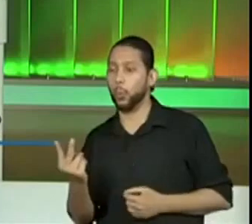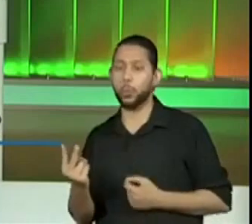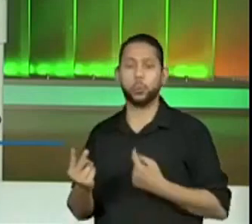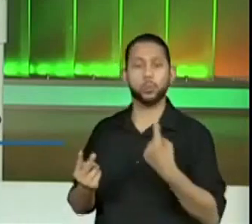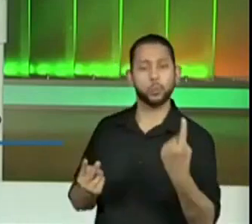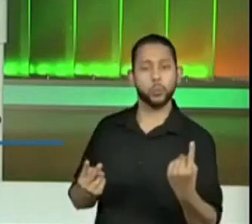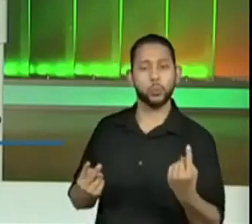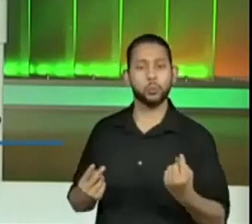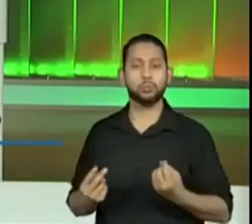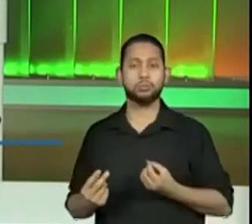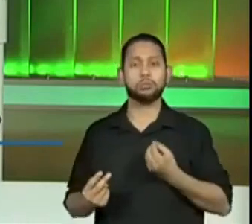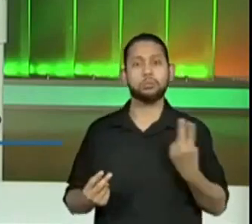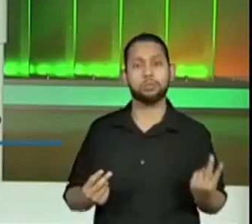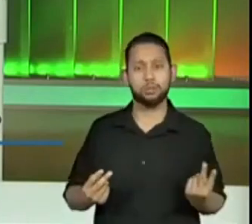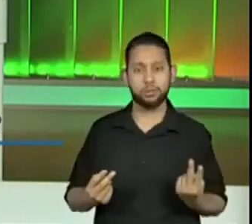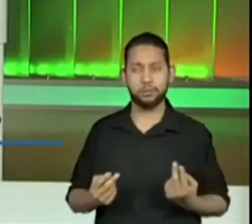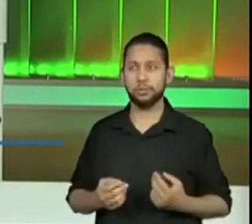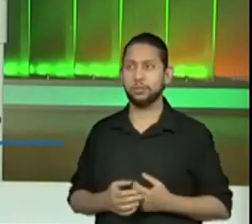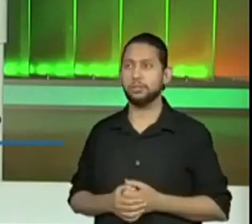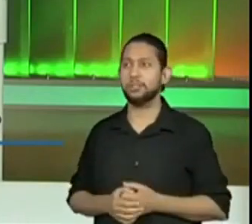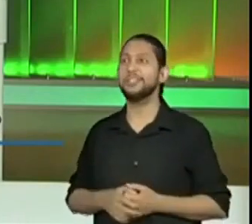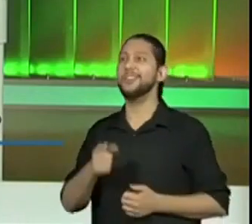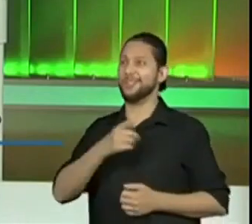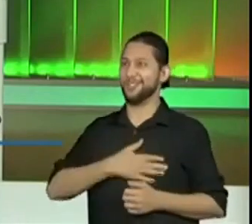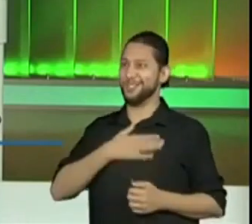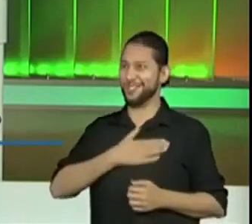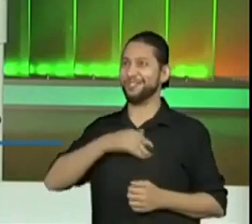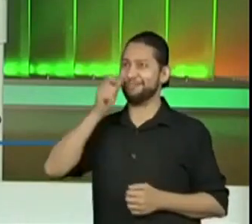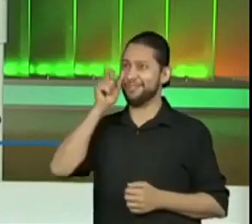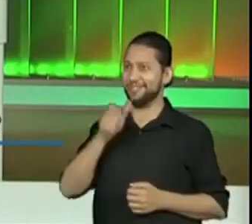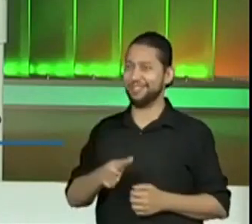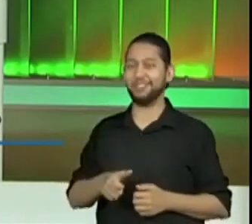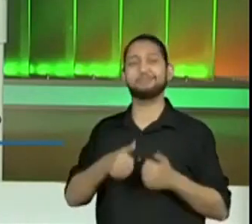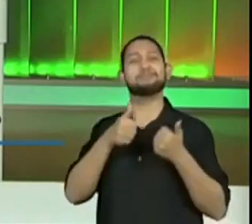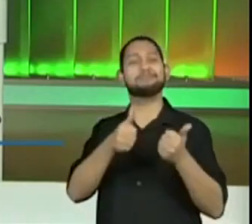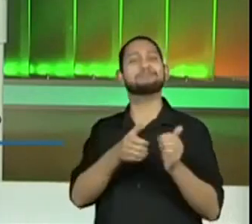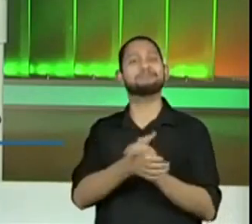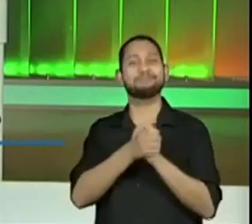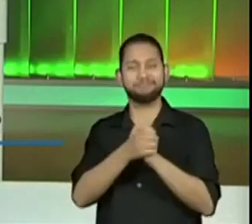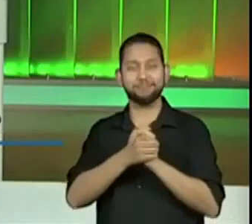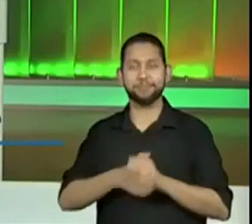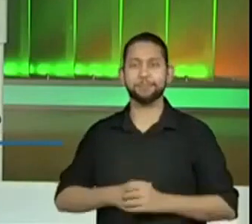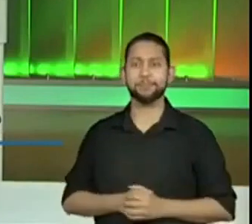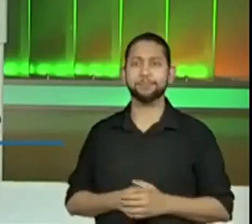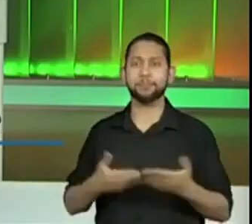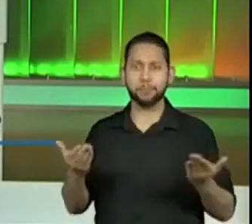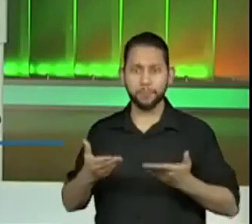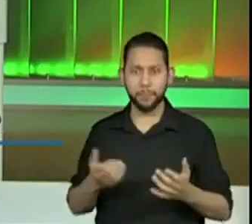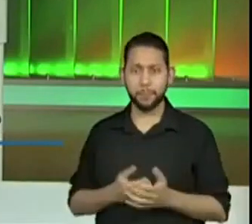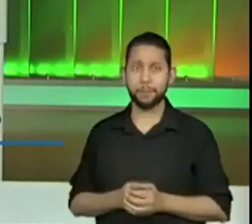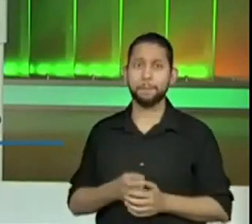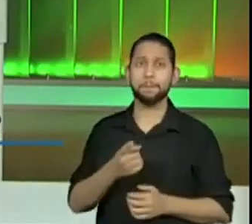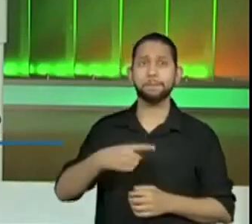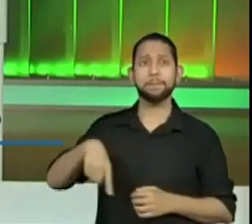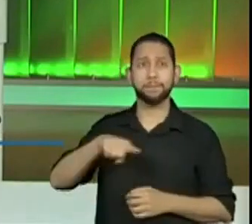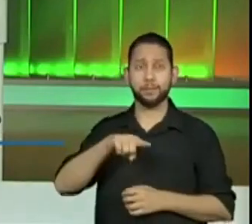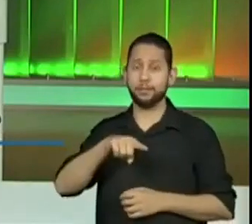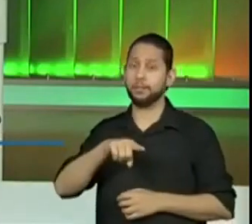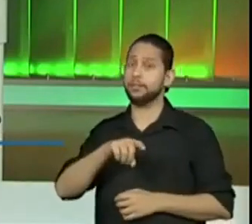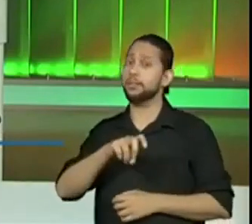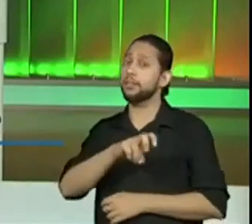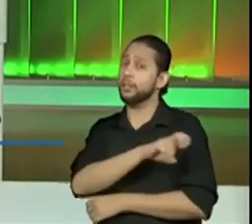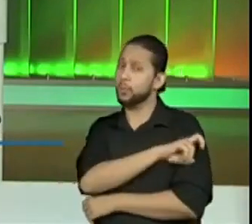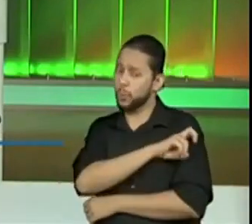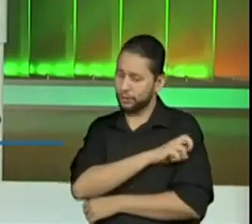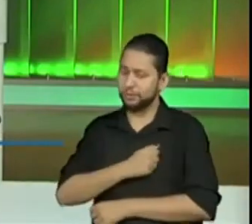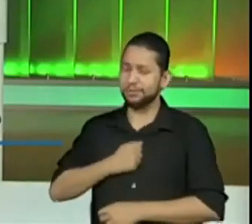de Fátima disse que os alunos estão achando interessante. Muito bem. Mas vamos lá. Aluno do quinto ano que estava com